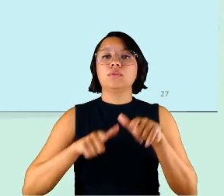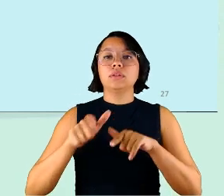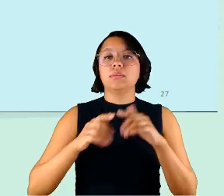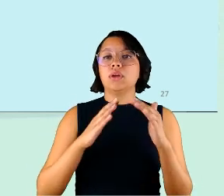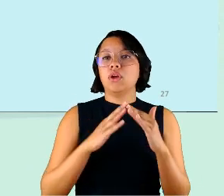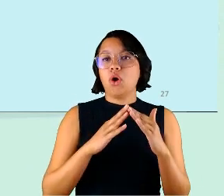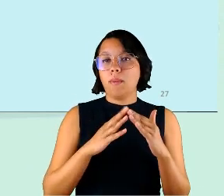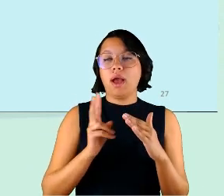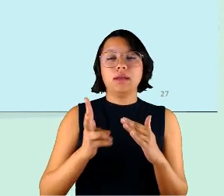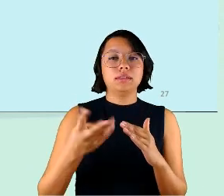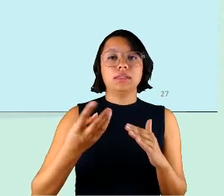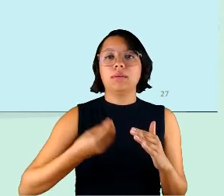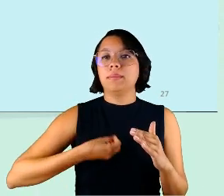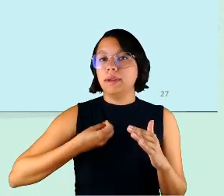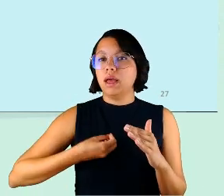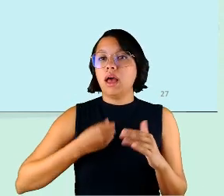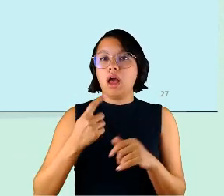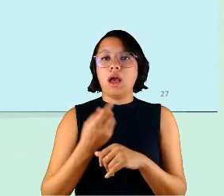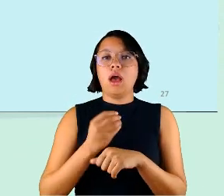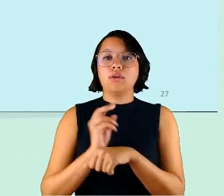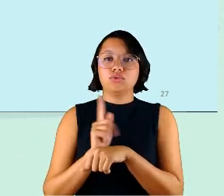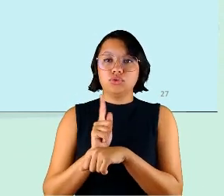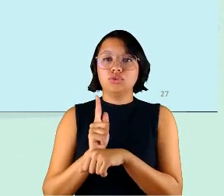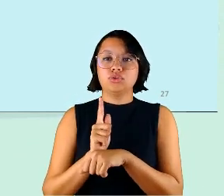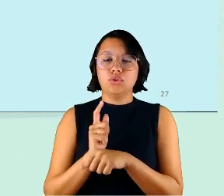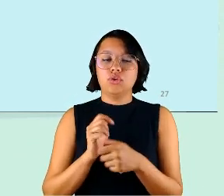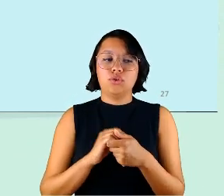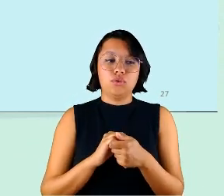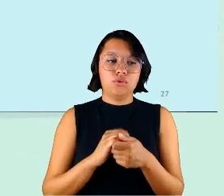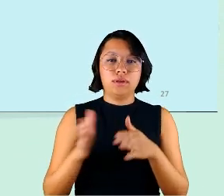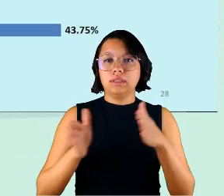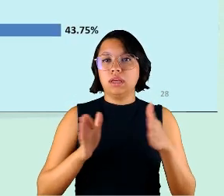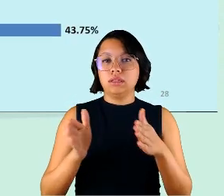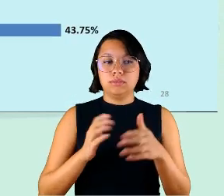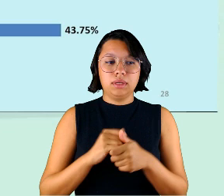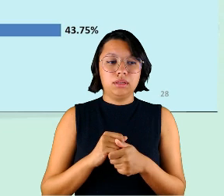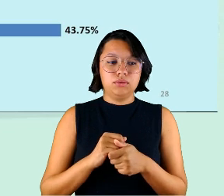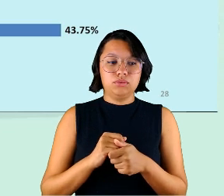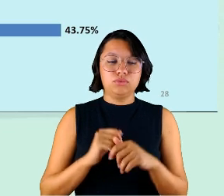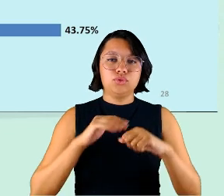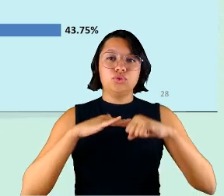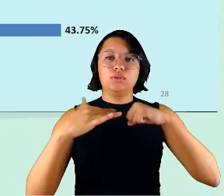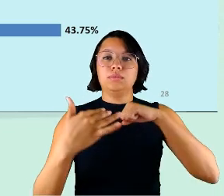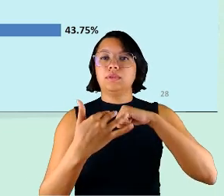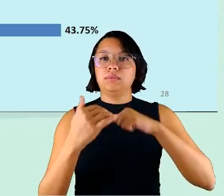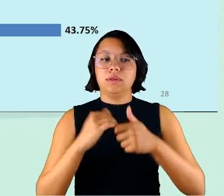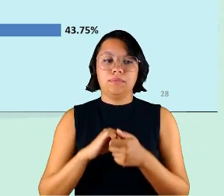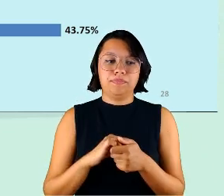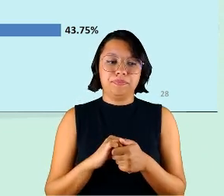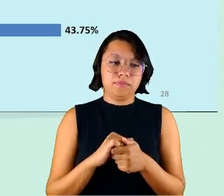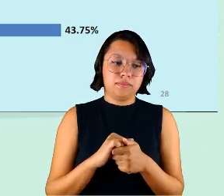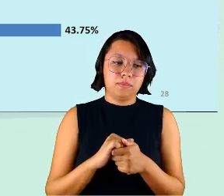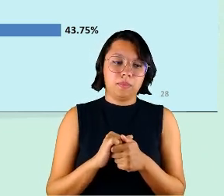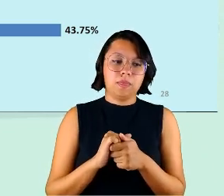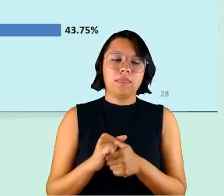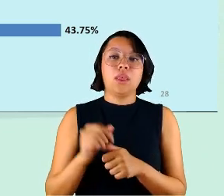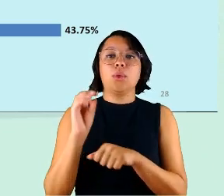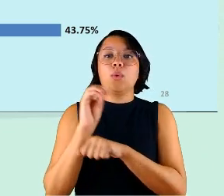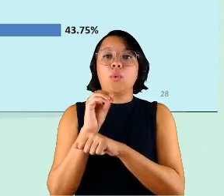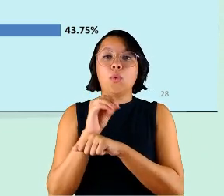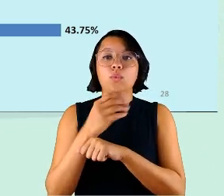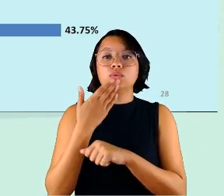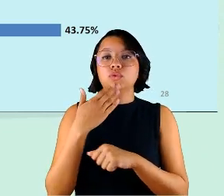doméstico esteve presente na vida dos gestores durante esse período de pandemia e o cuidado de